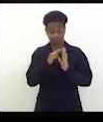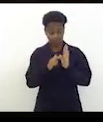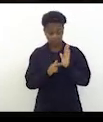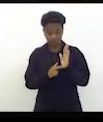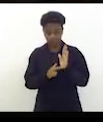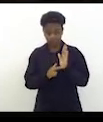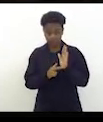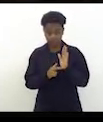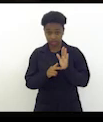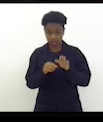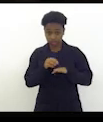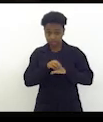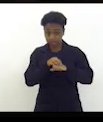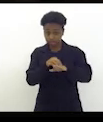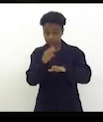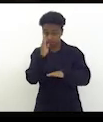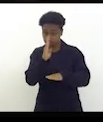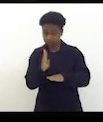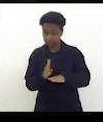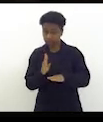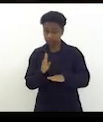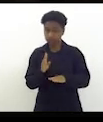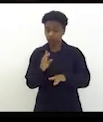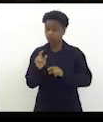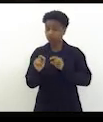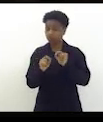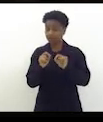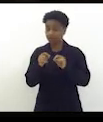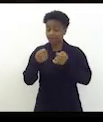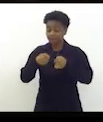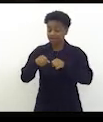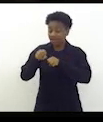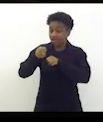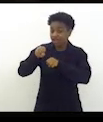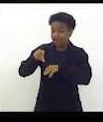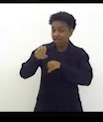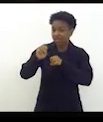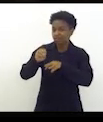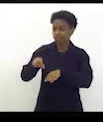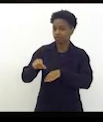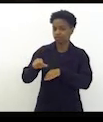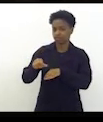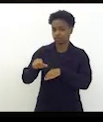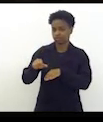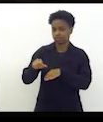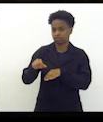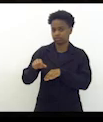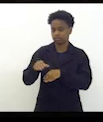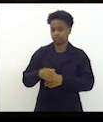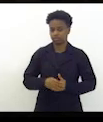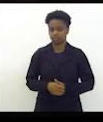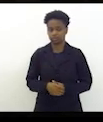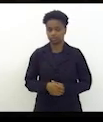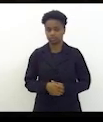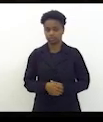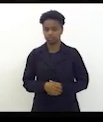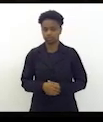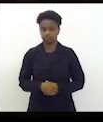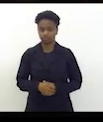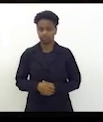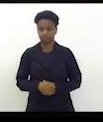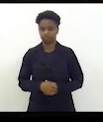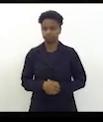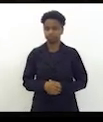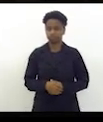brasileiro ele tem o caráter educativo eu fiquei